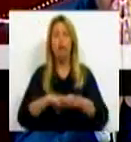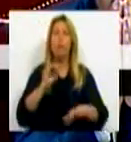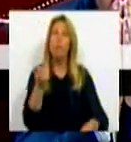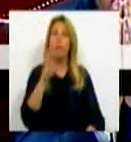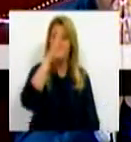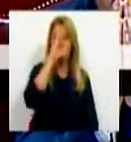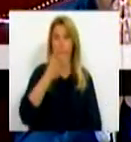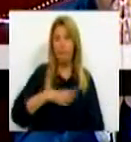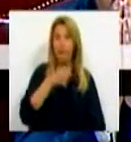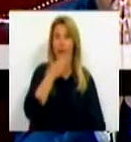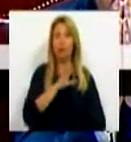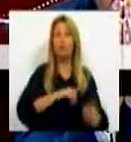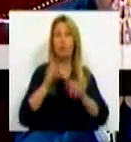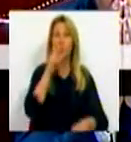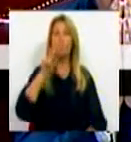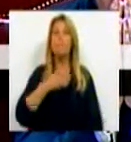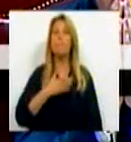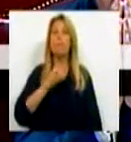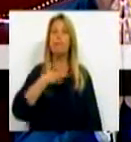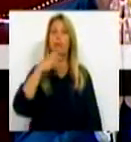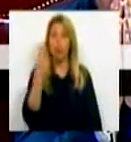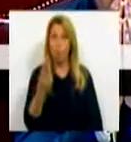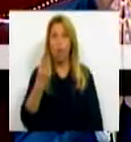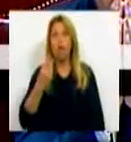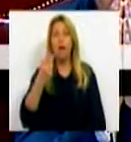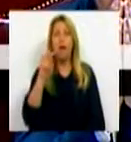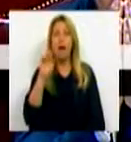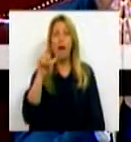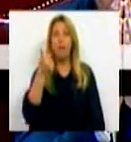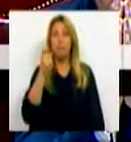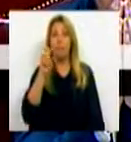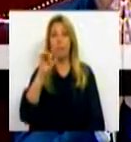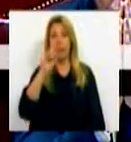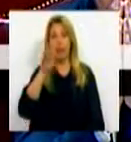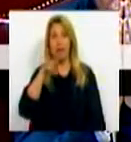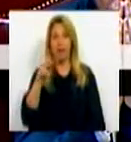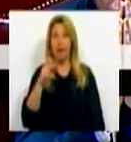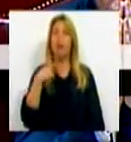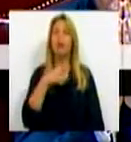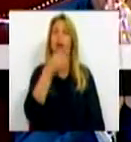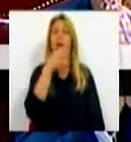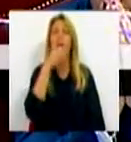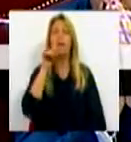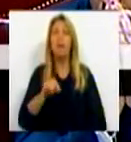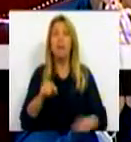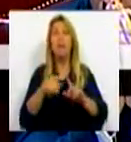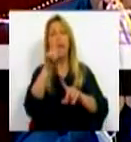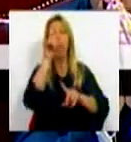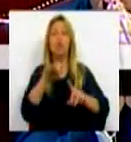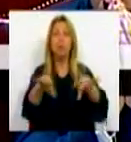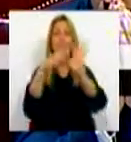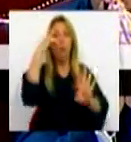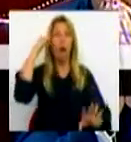Deputado Amadeu Albregaria, que nos fala de questões concretas como revanchismo aqui nesta Casa.